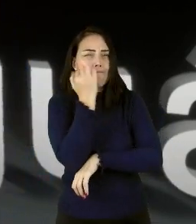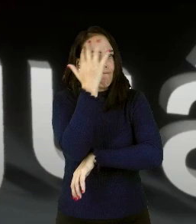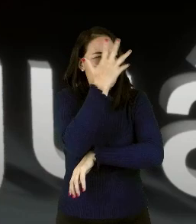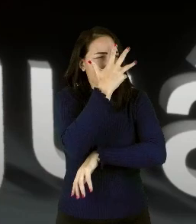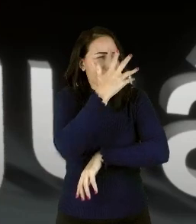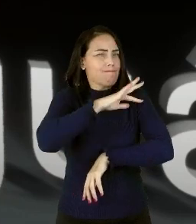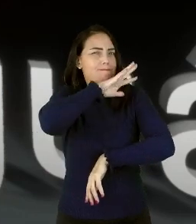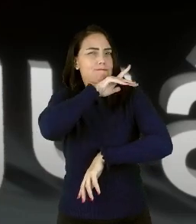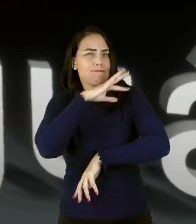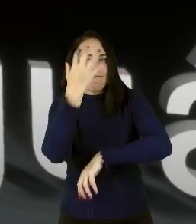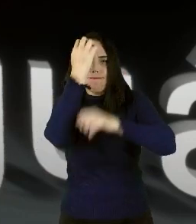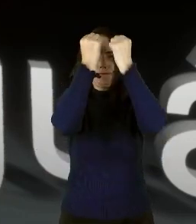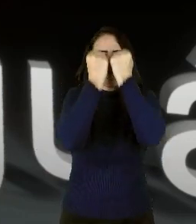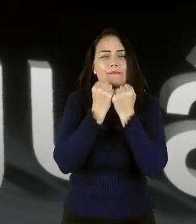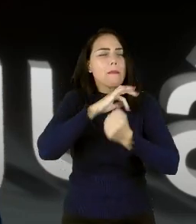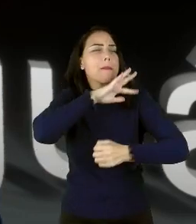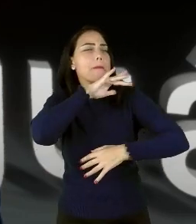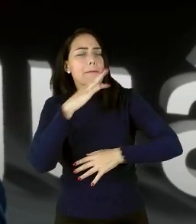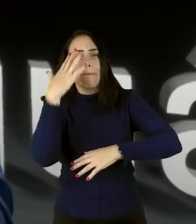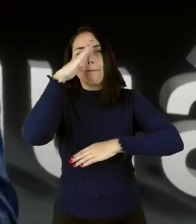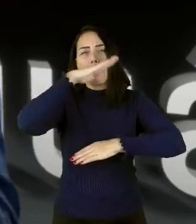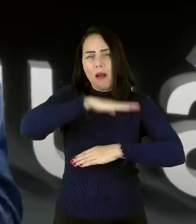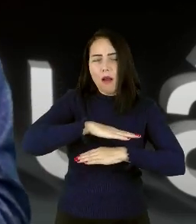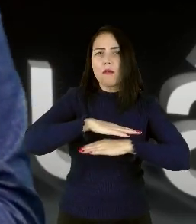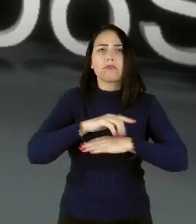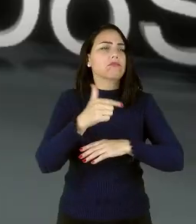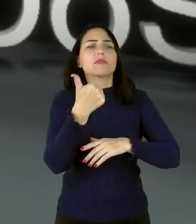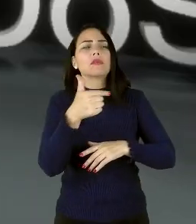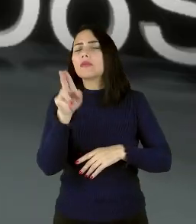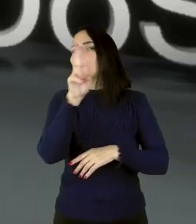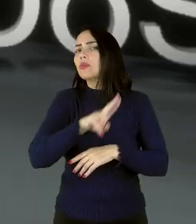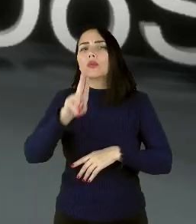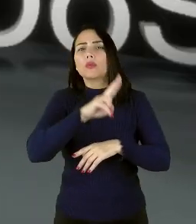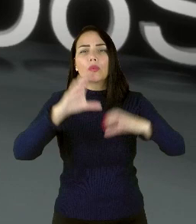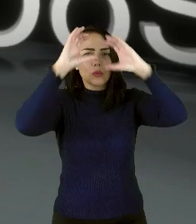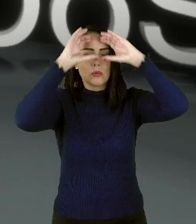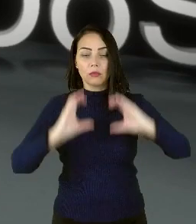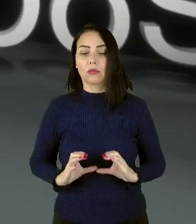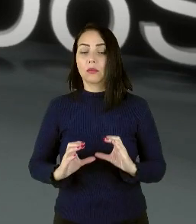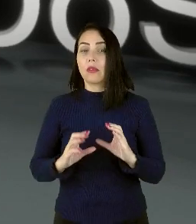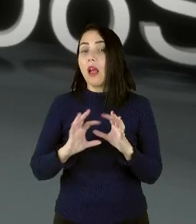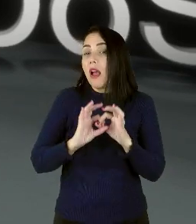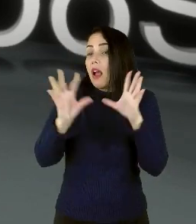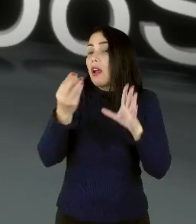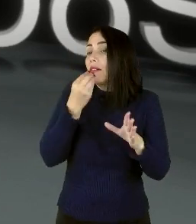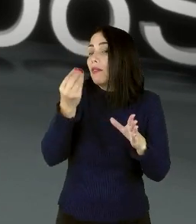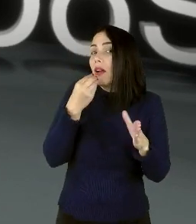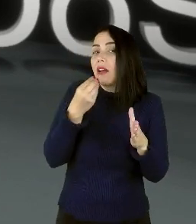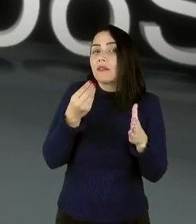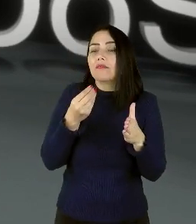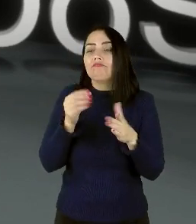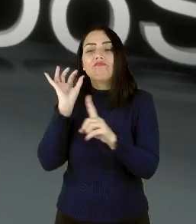usufruir da cidadania, setenciados à vulnerabilidade da exploração. Na minha